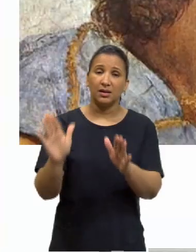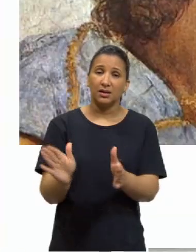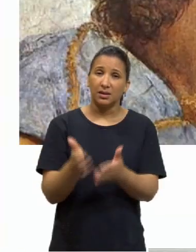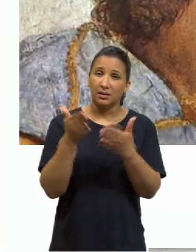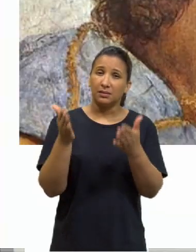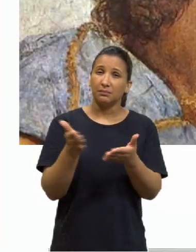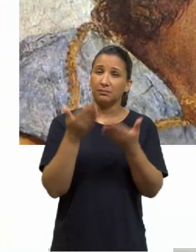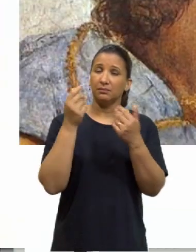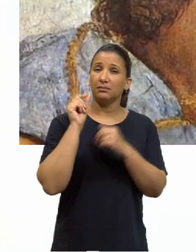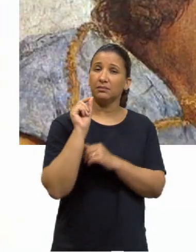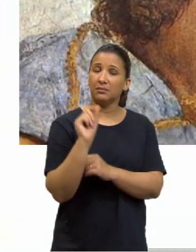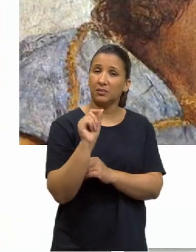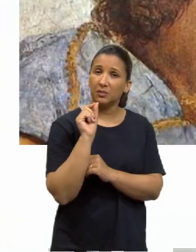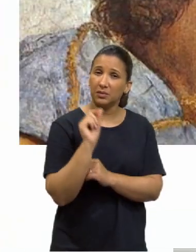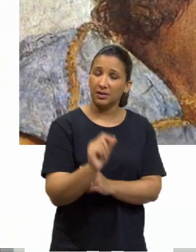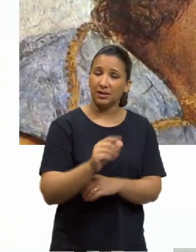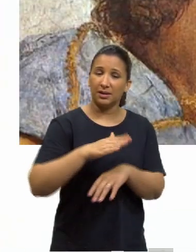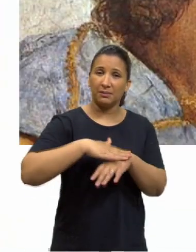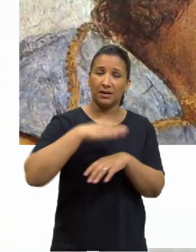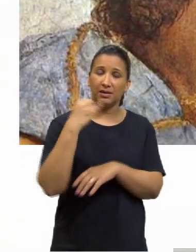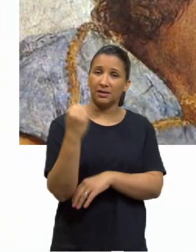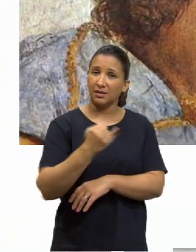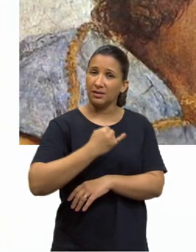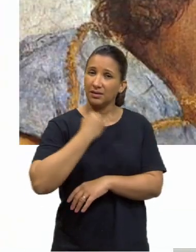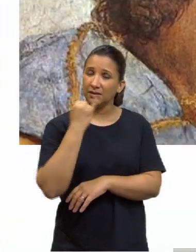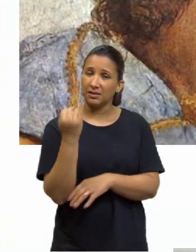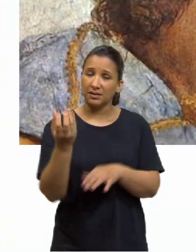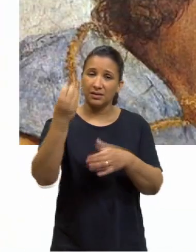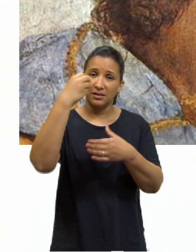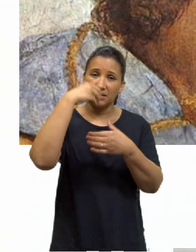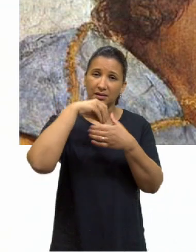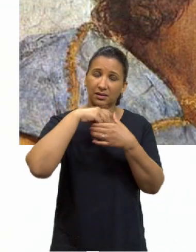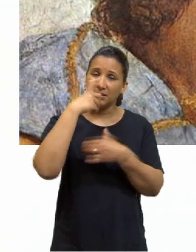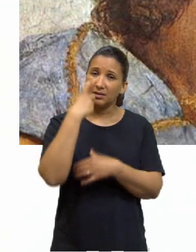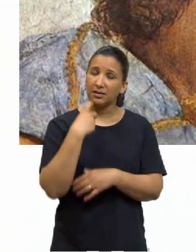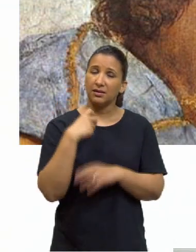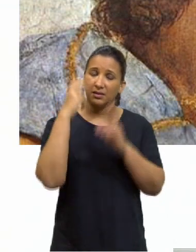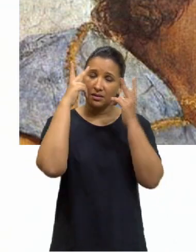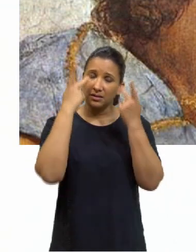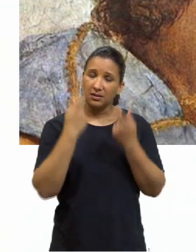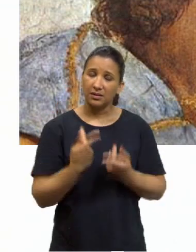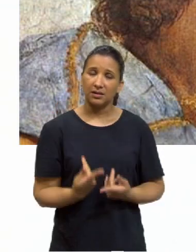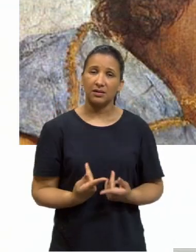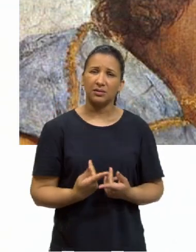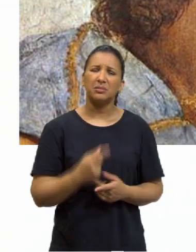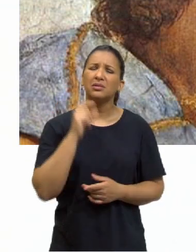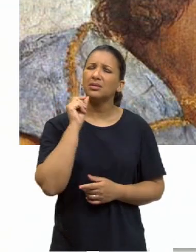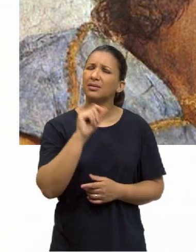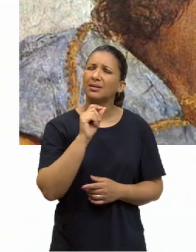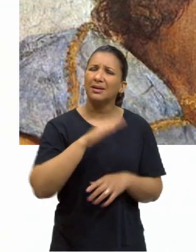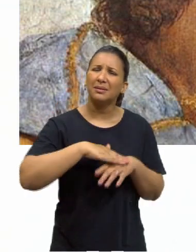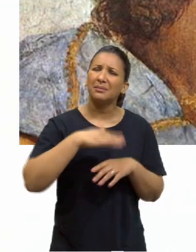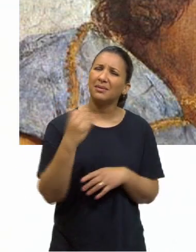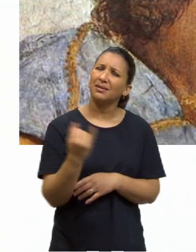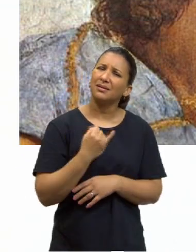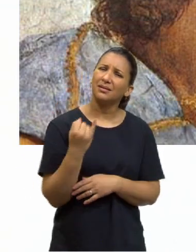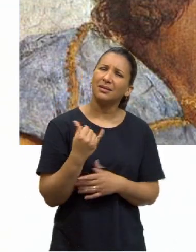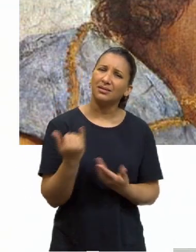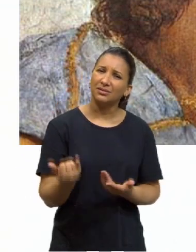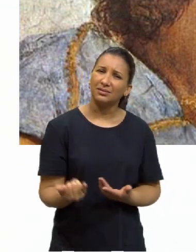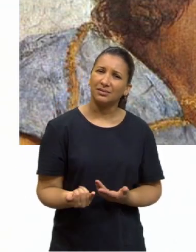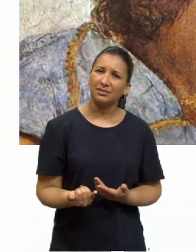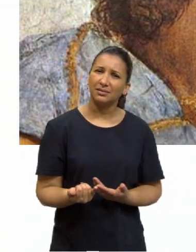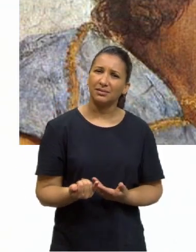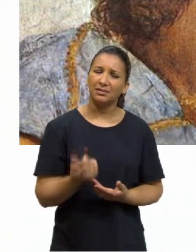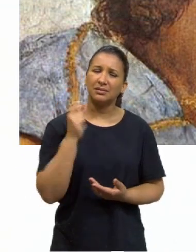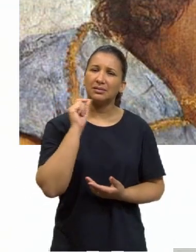o que há de mais essencial no ser humano. E o que há de mais essencial no ser humano? O que é